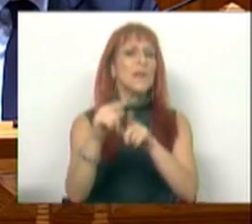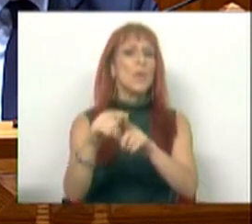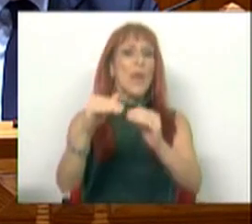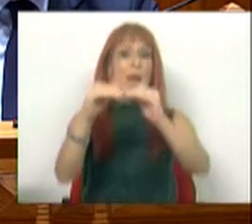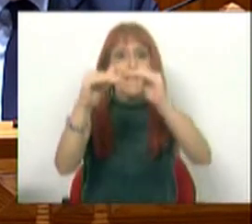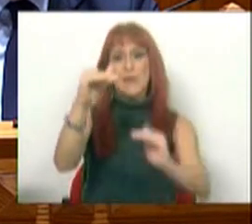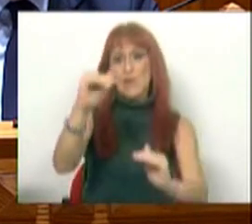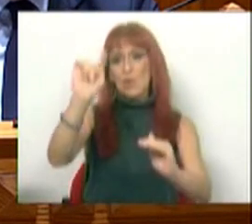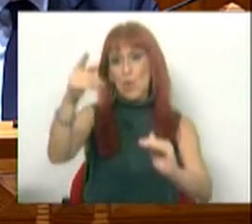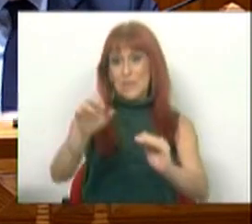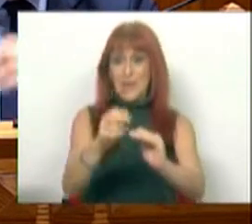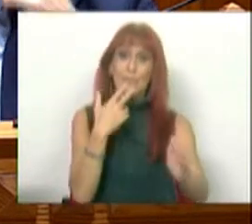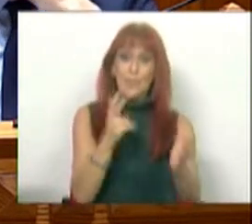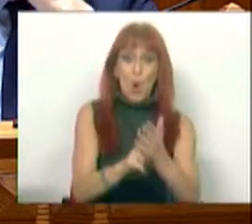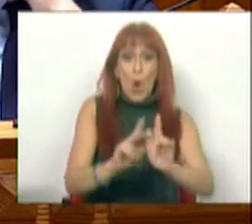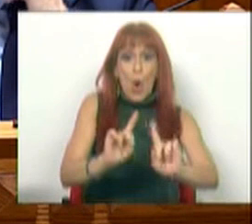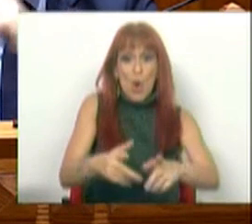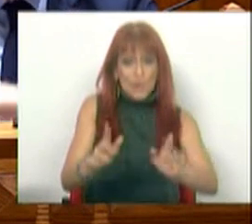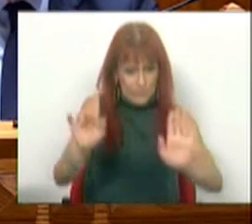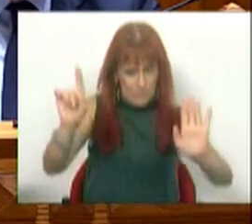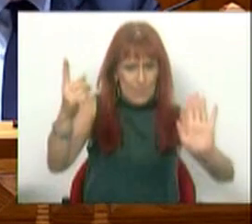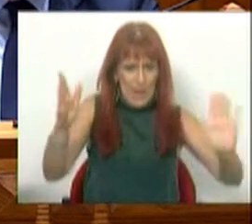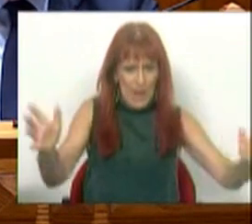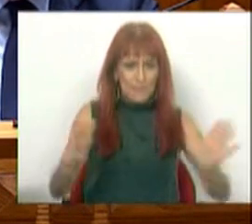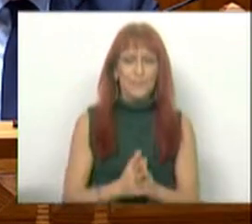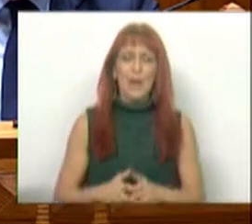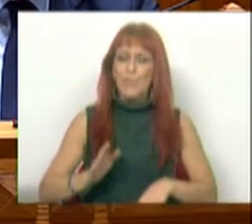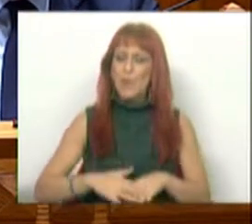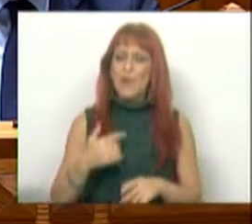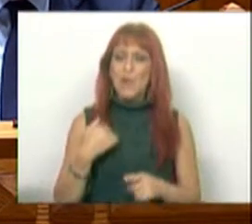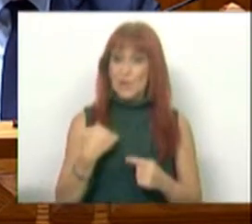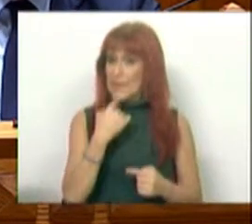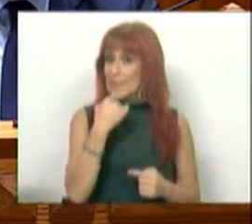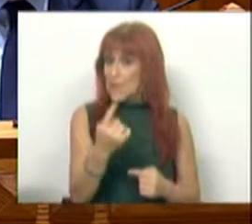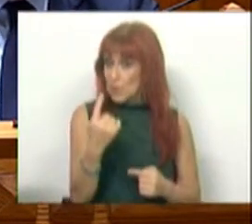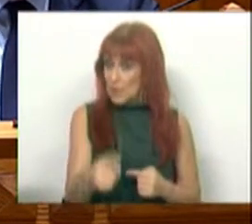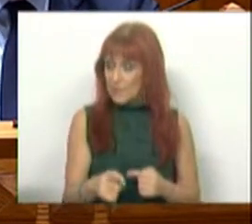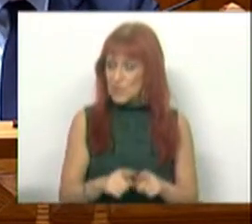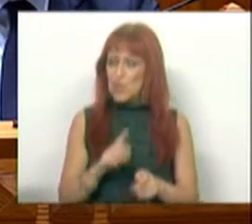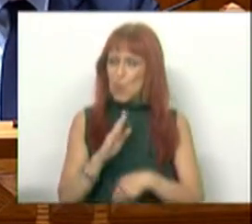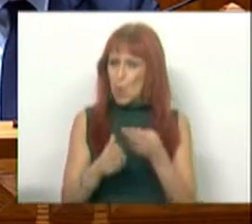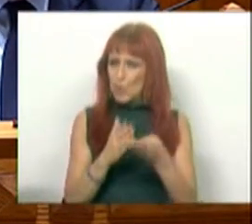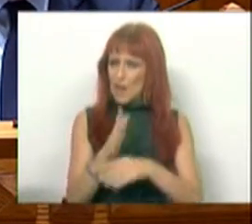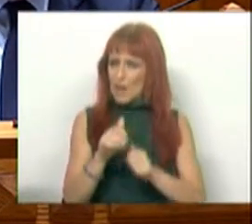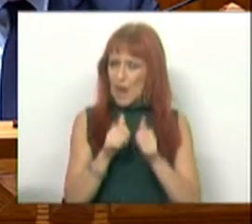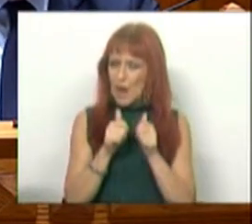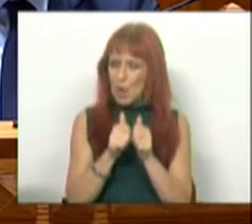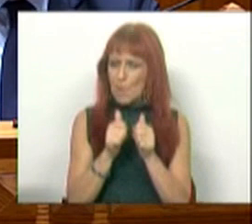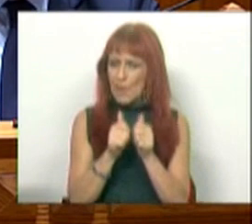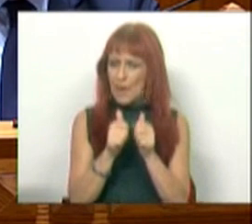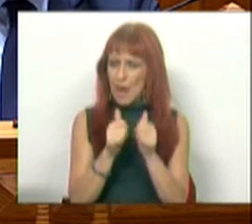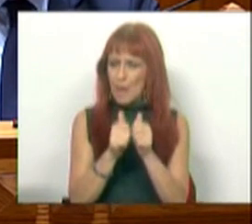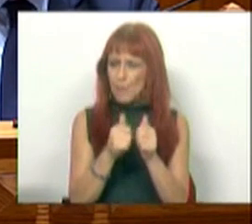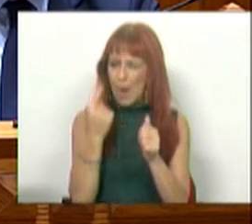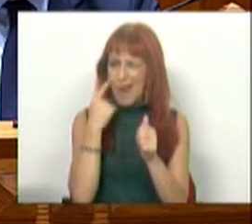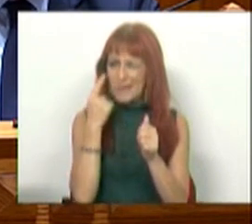ser inferior em termos reais àquilo que seria. E por isso é que nós temos dito que iremos continuar a acompanhar com